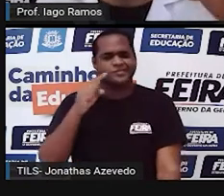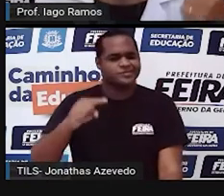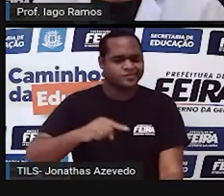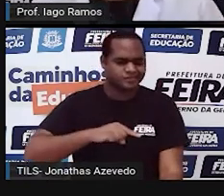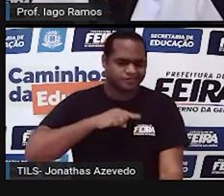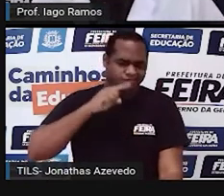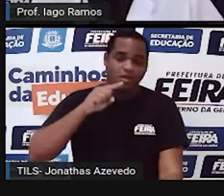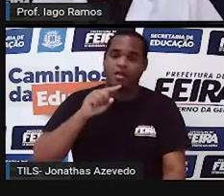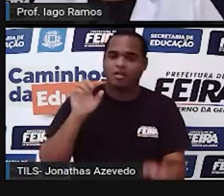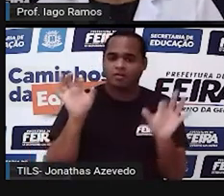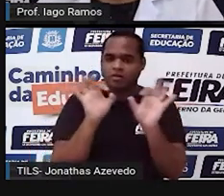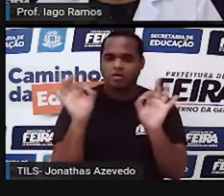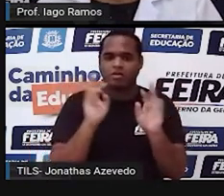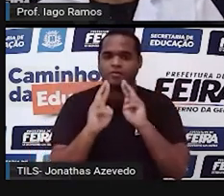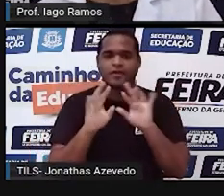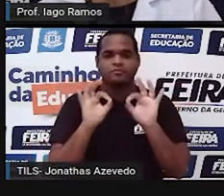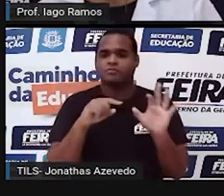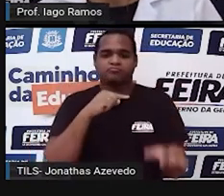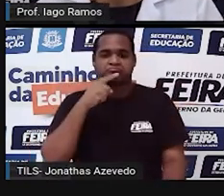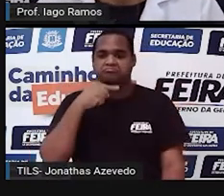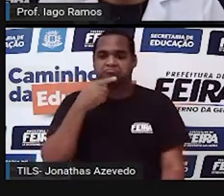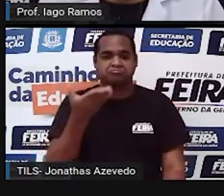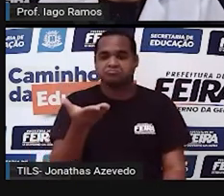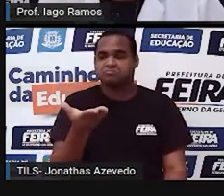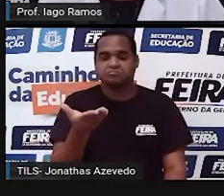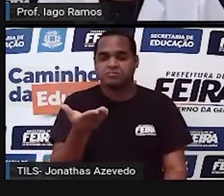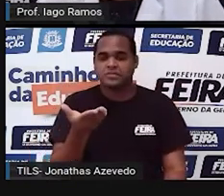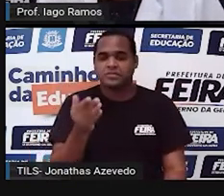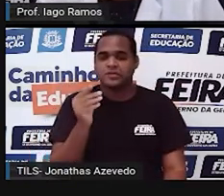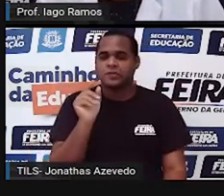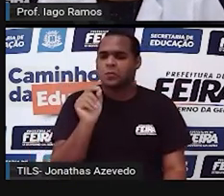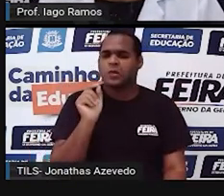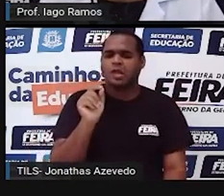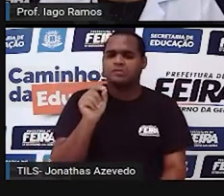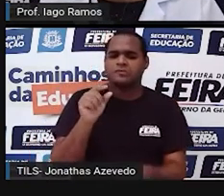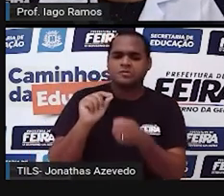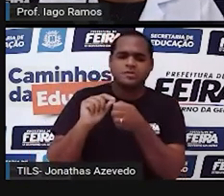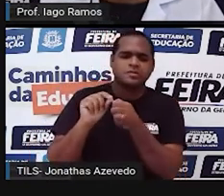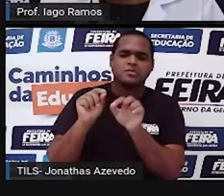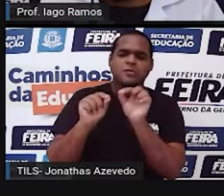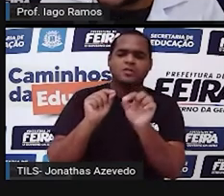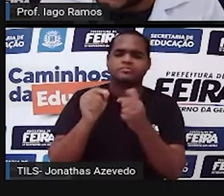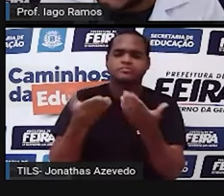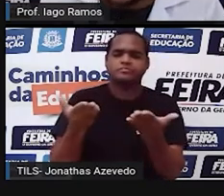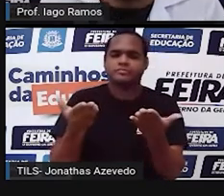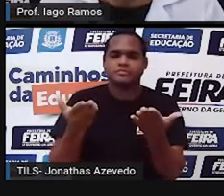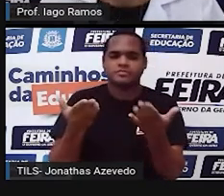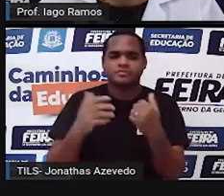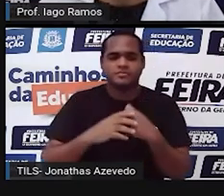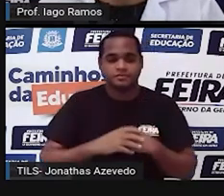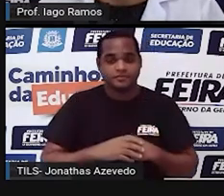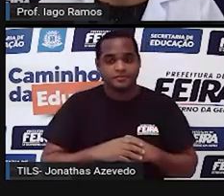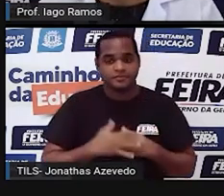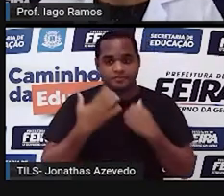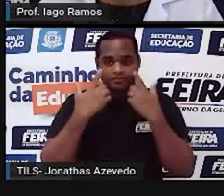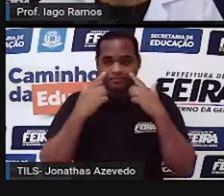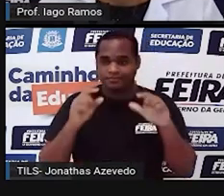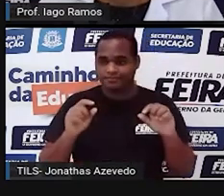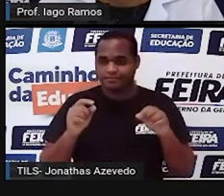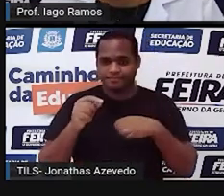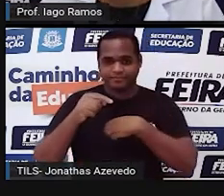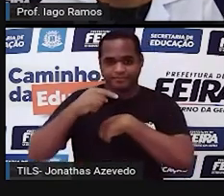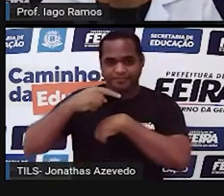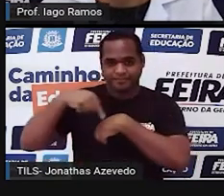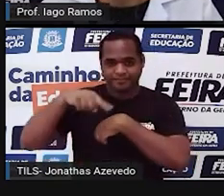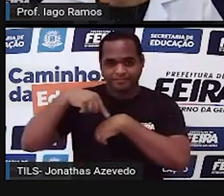resolver esse problema que eu te dei. O que é que você faz? Tá aparecendo um reloginho na